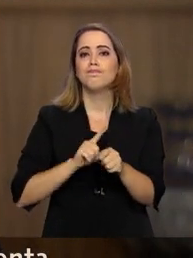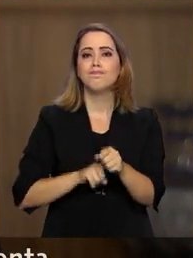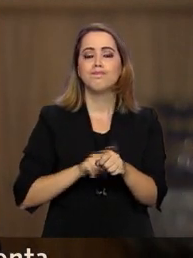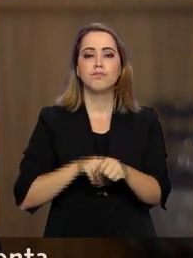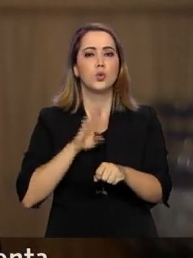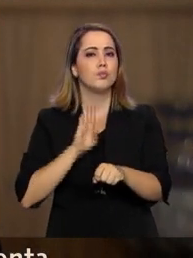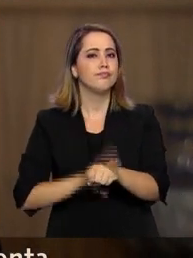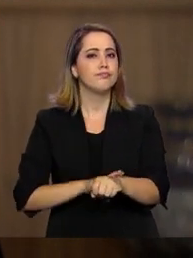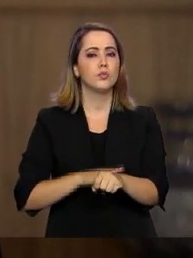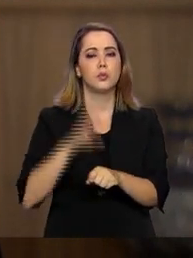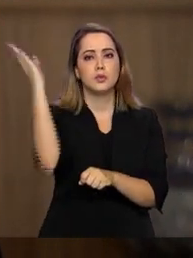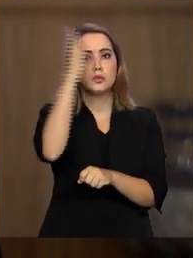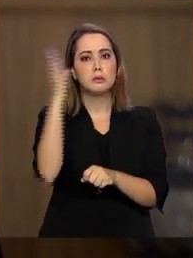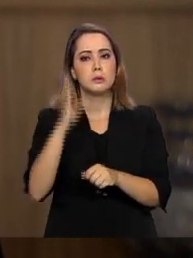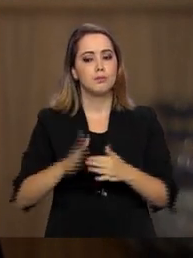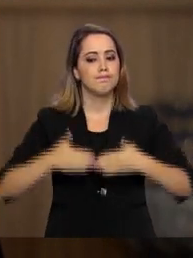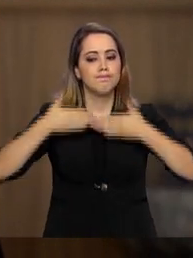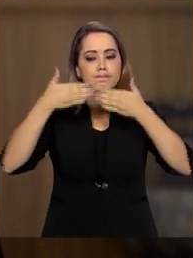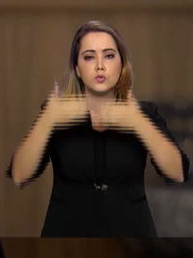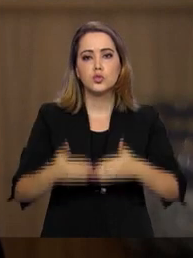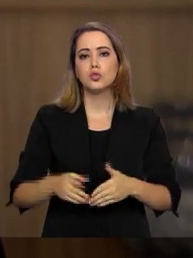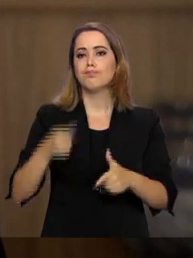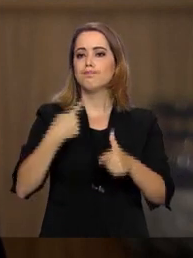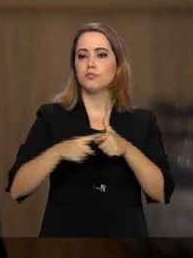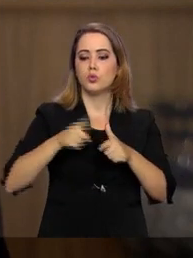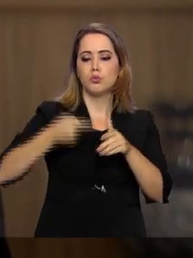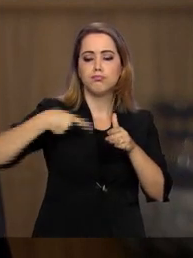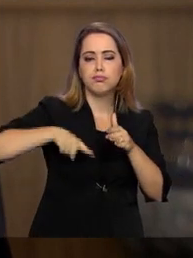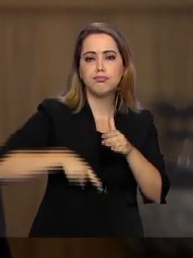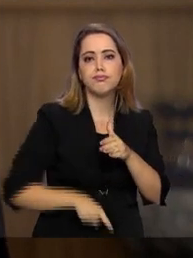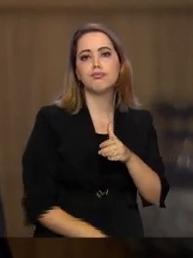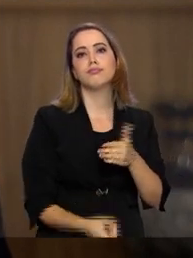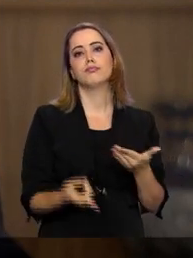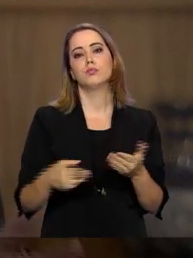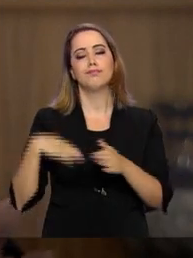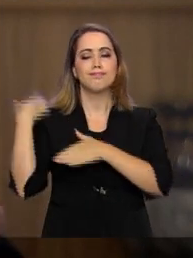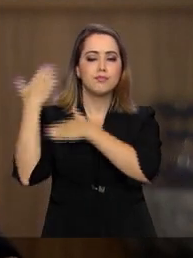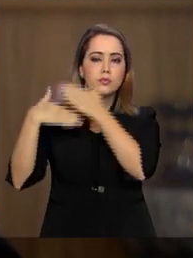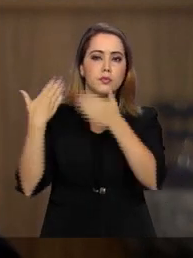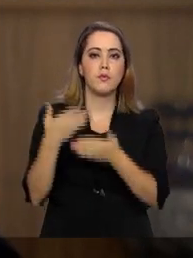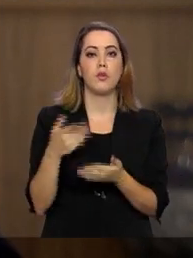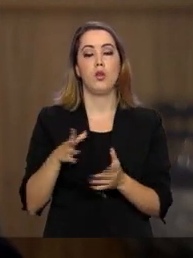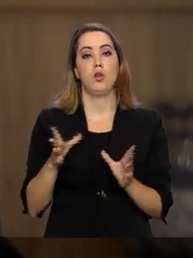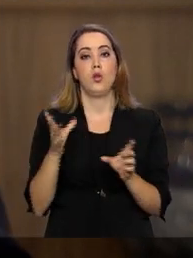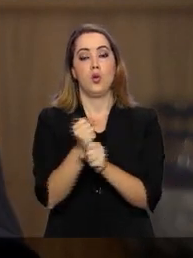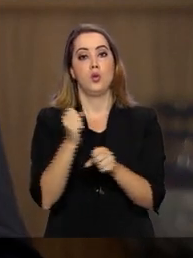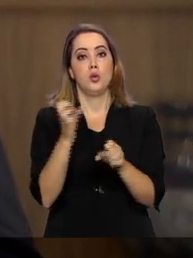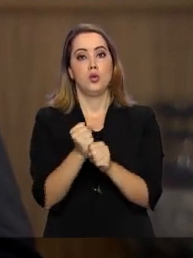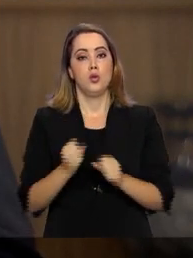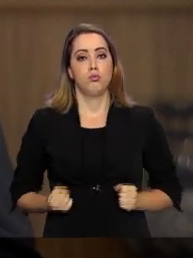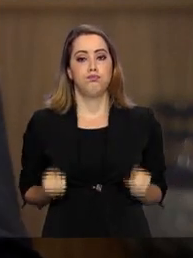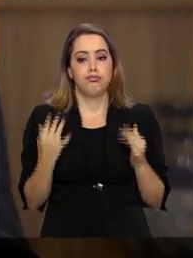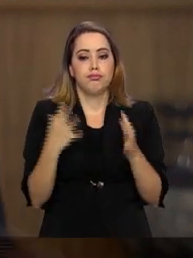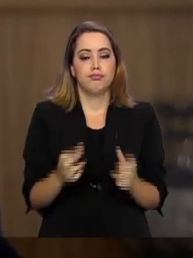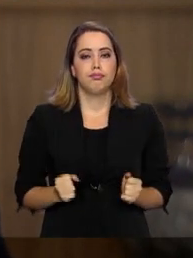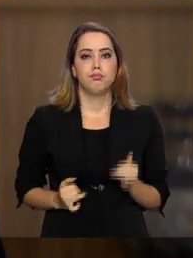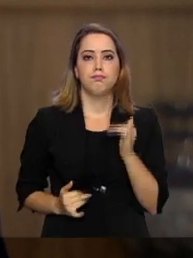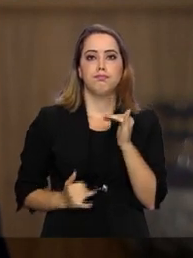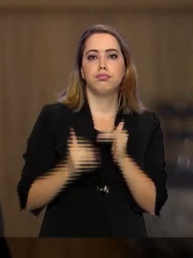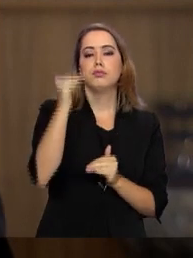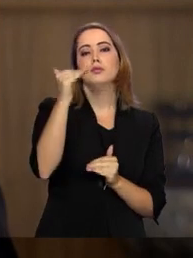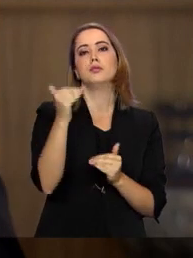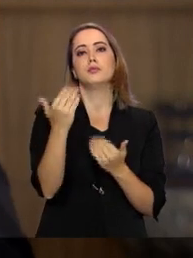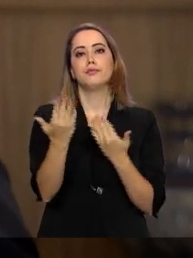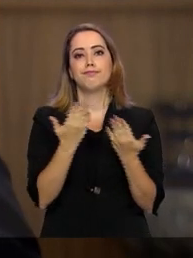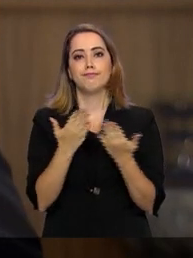Brasil enfrenta a pior recessão de sua história. Os gastos públicos foram levados muito